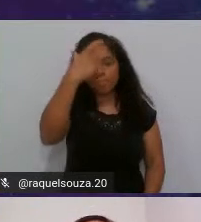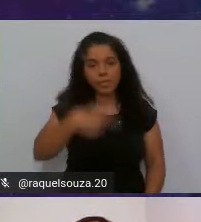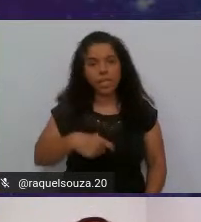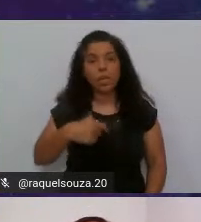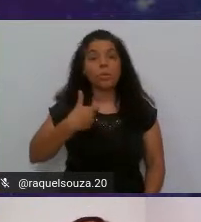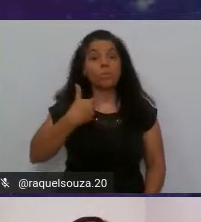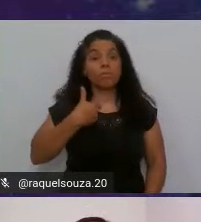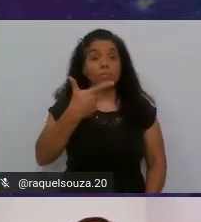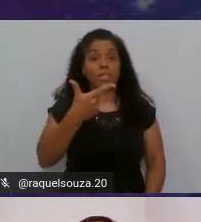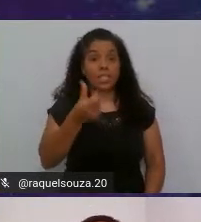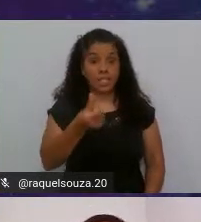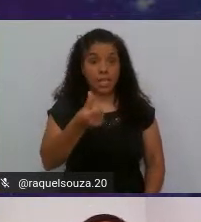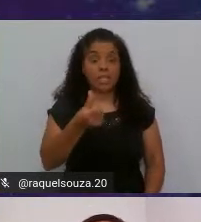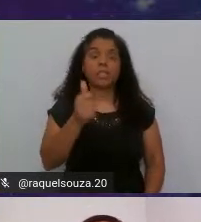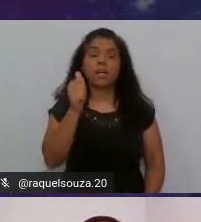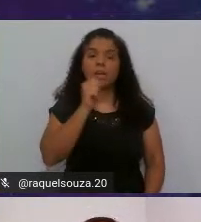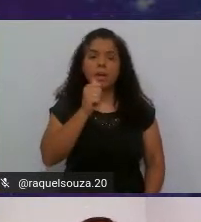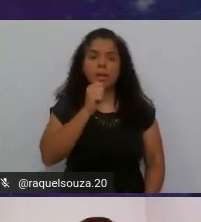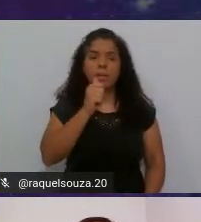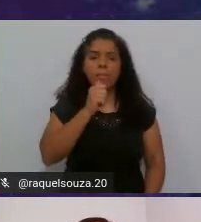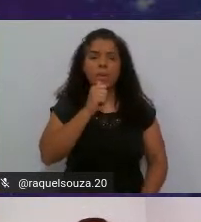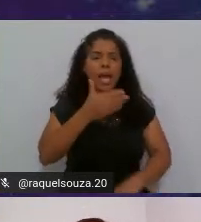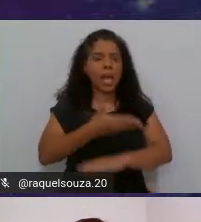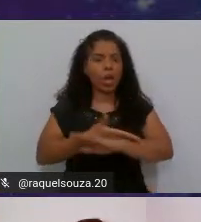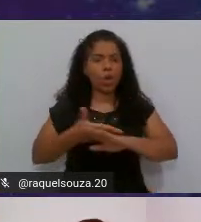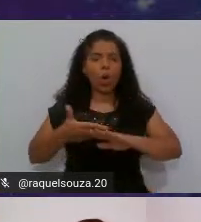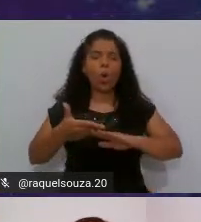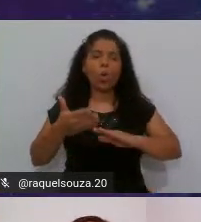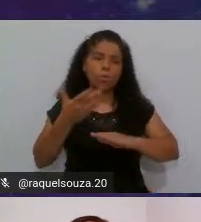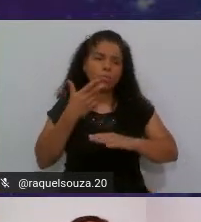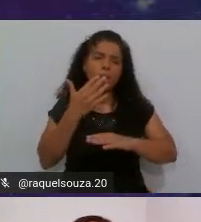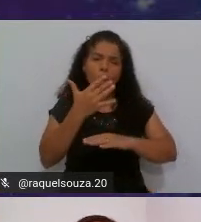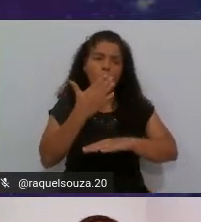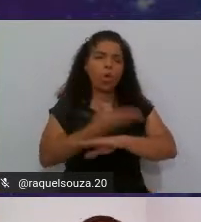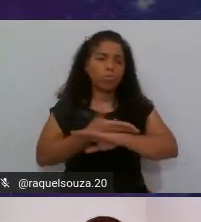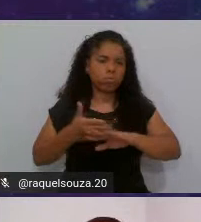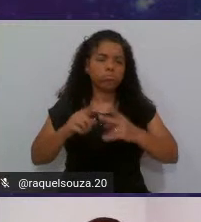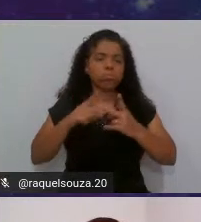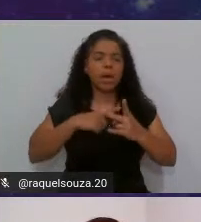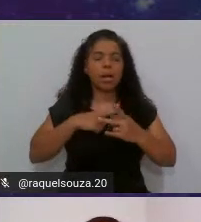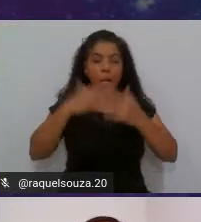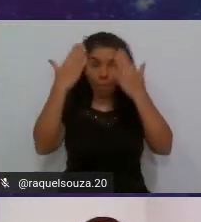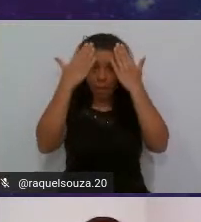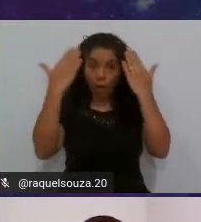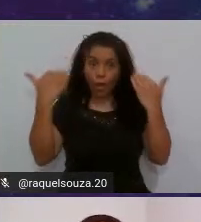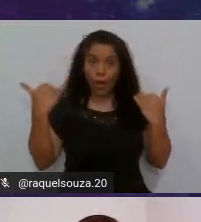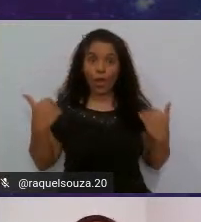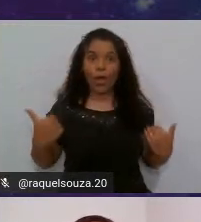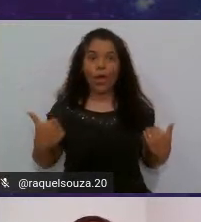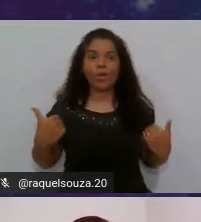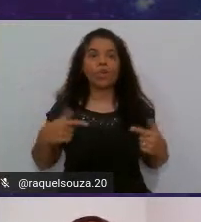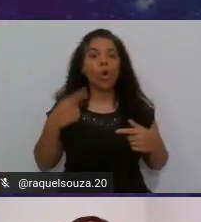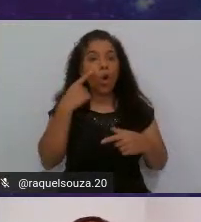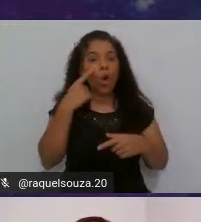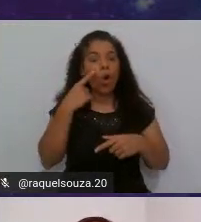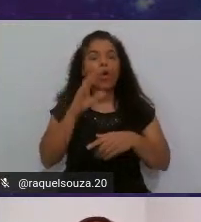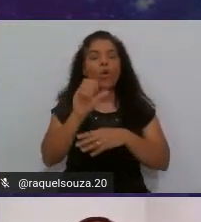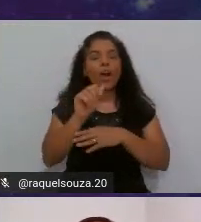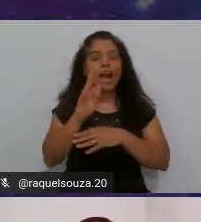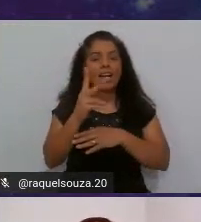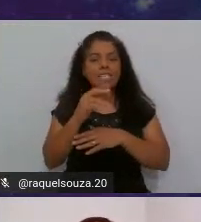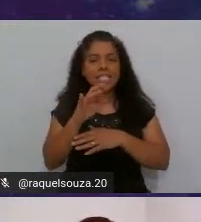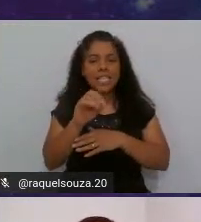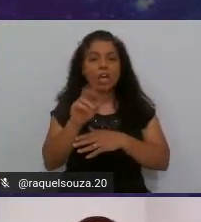26 anos sou mulher de cor parda tenho cabelos pretos longos meus olhos são da cor castanha estou